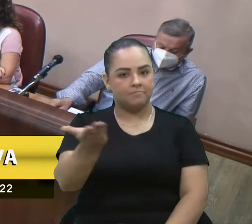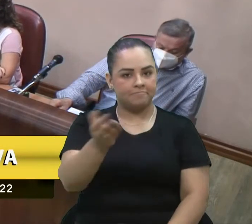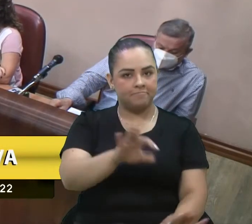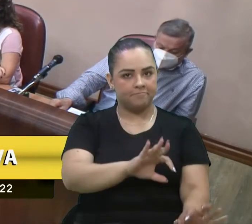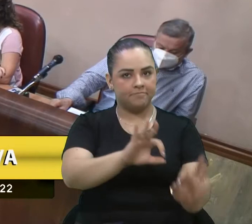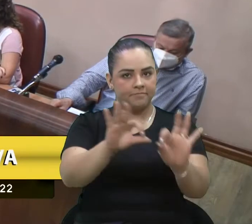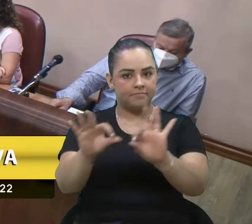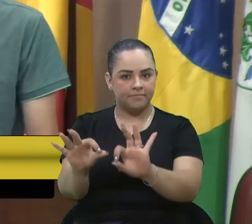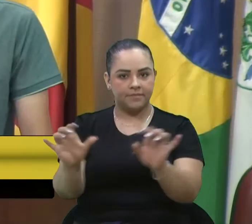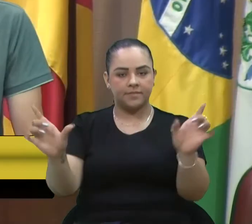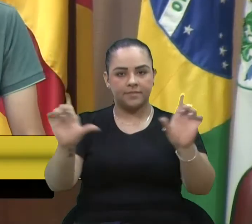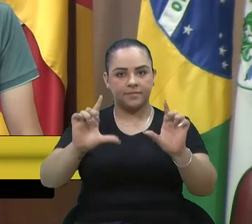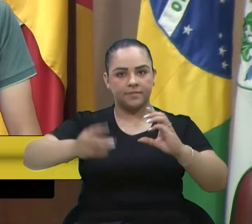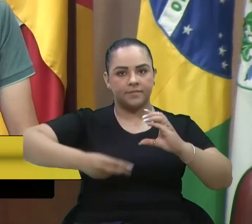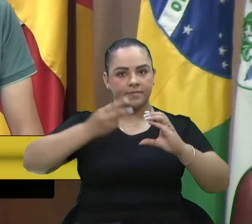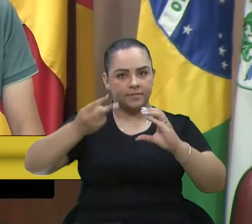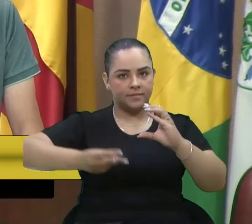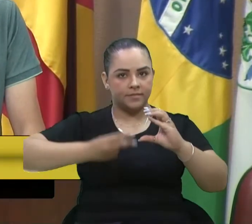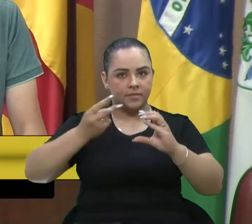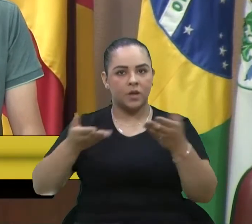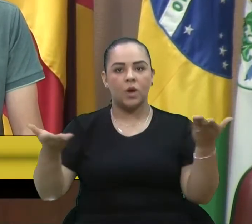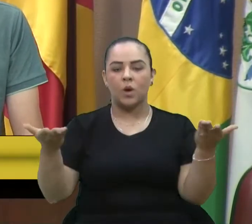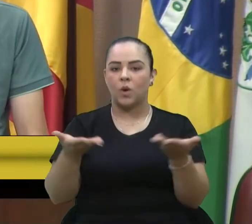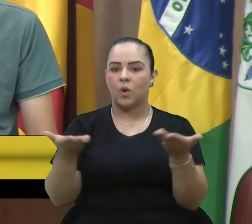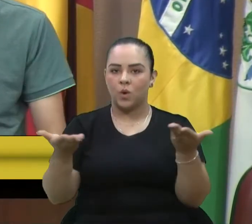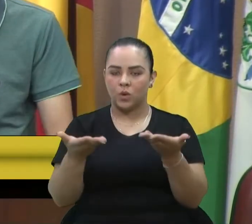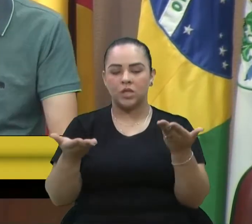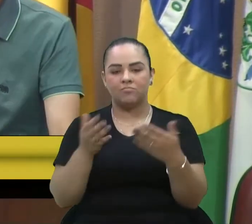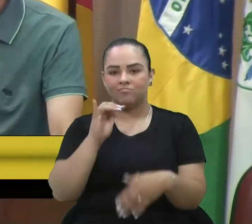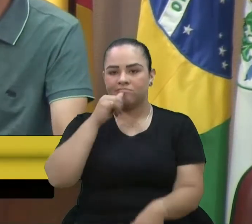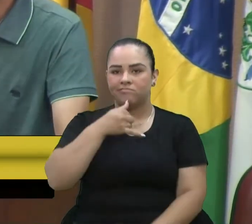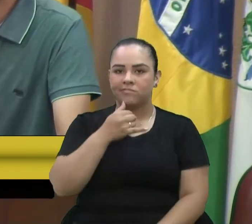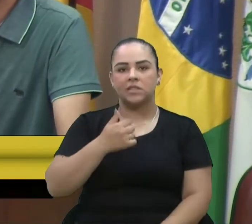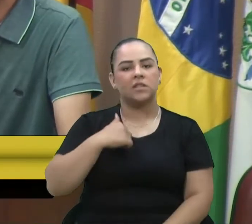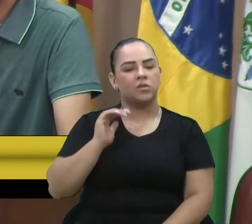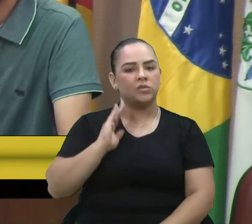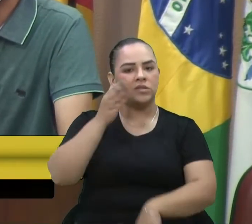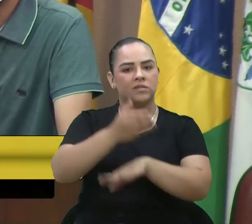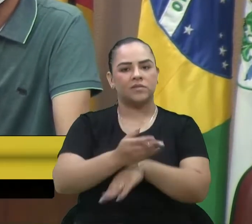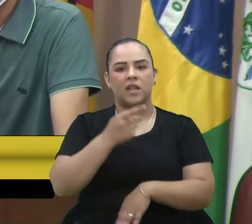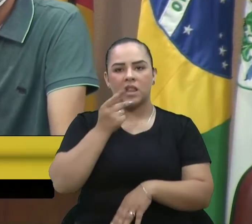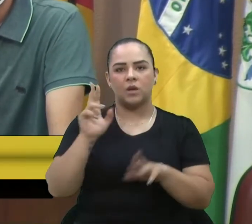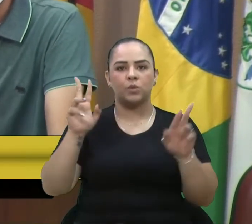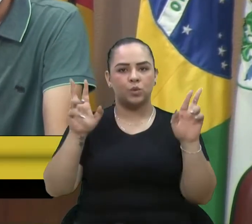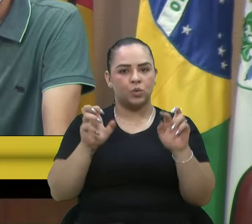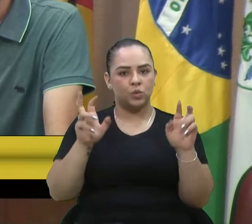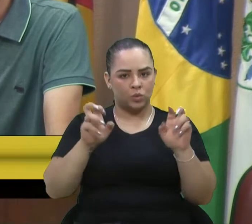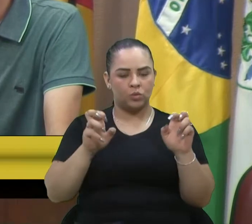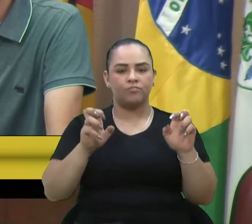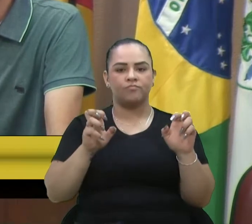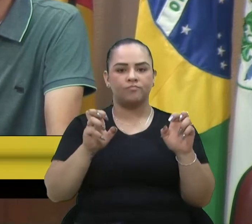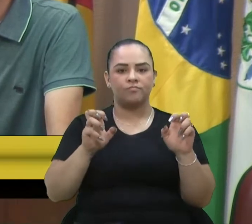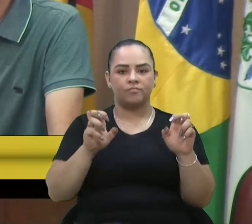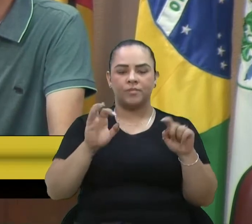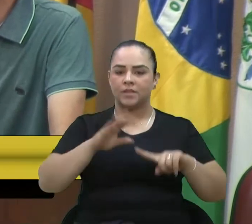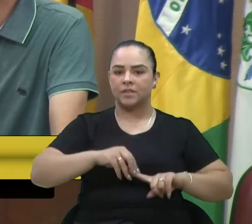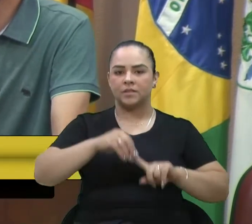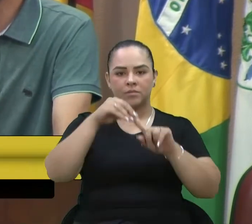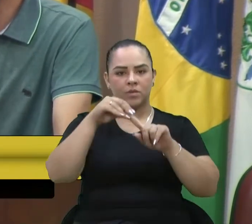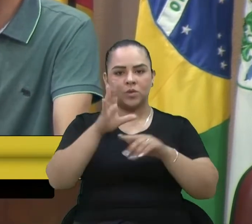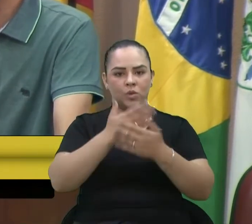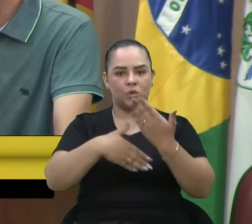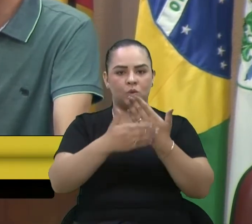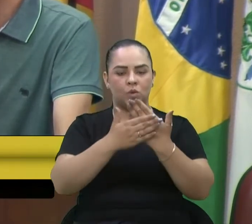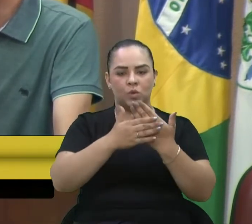aí pela TV Câmara. Hoje, infelizmente, venho tratar de um assunto que é destaque em todo o nosso